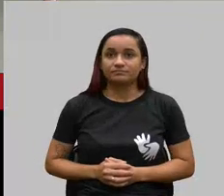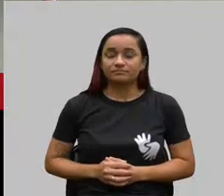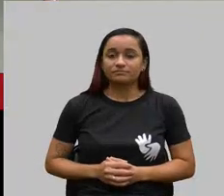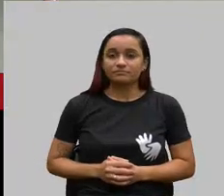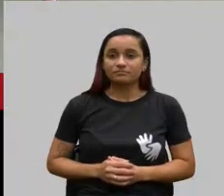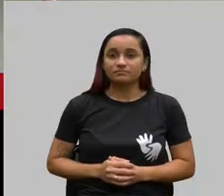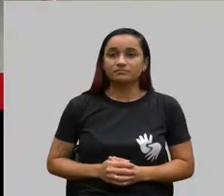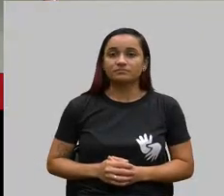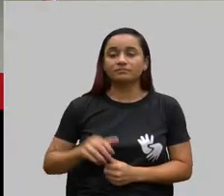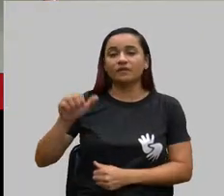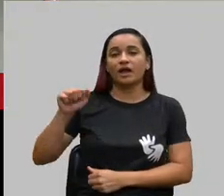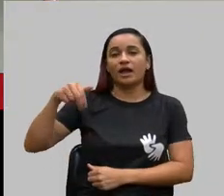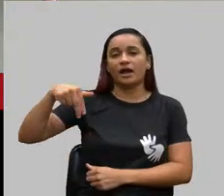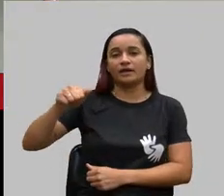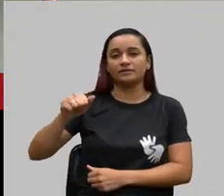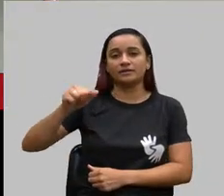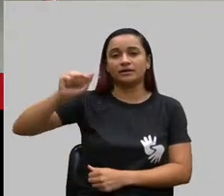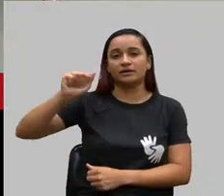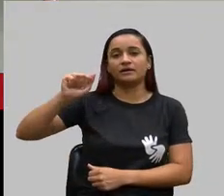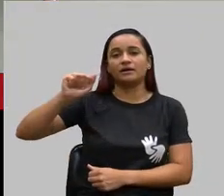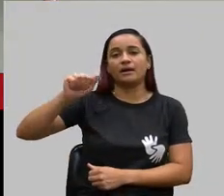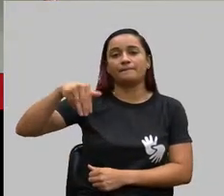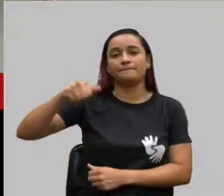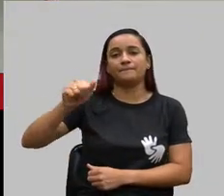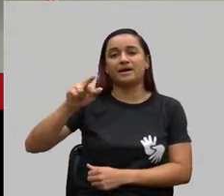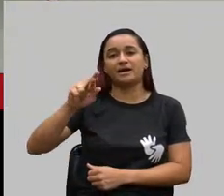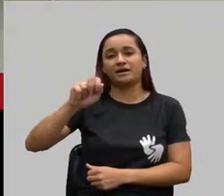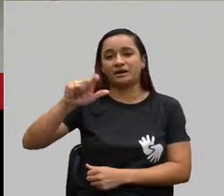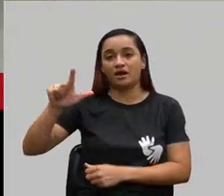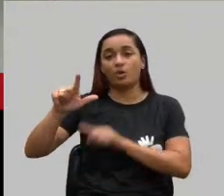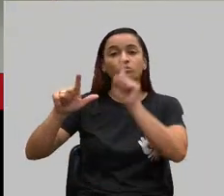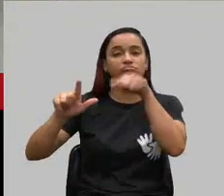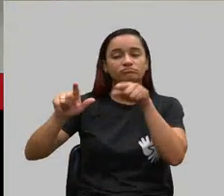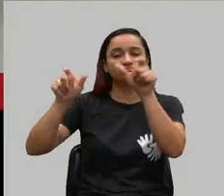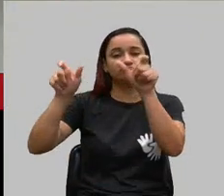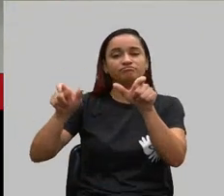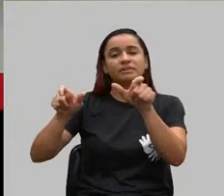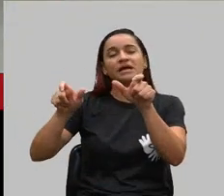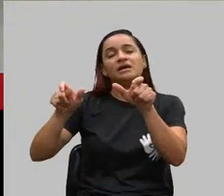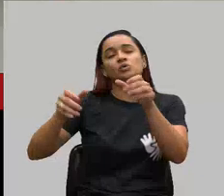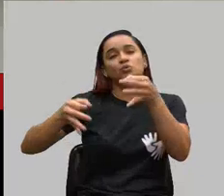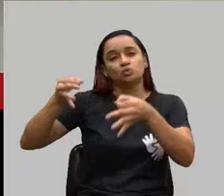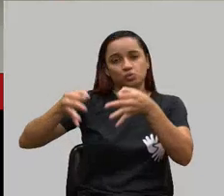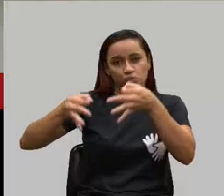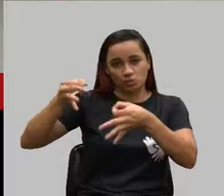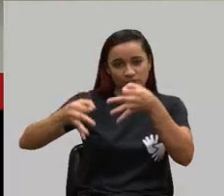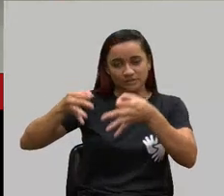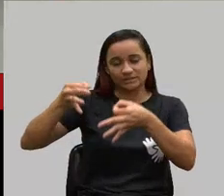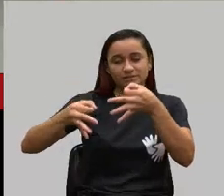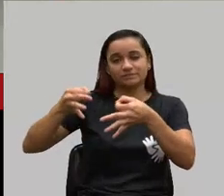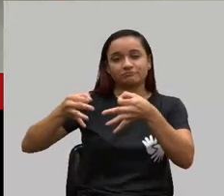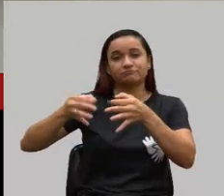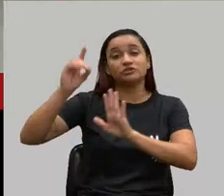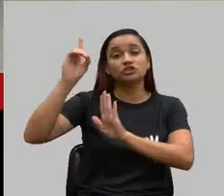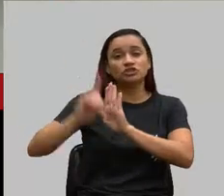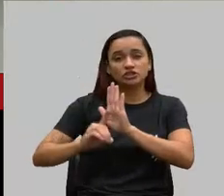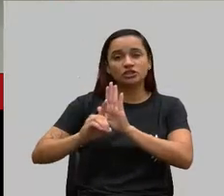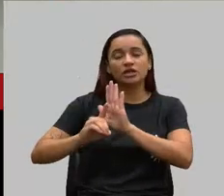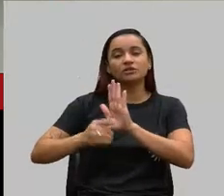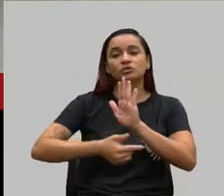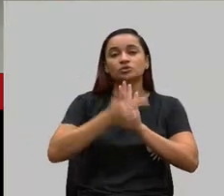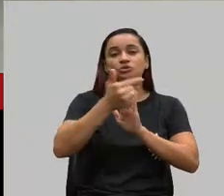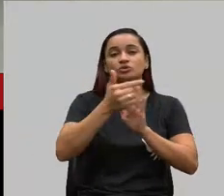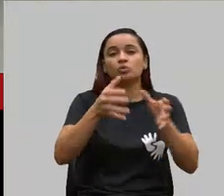Ana Kélia Marau Araantes, juíza de direito da 2ª Unidade